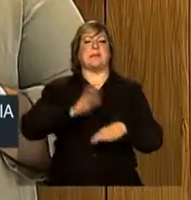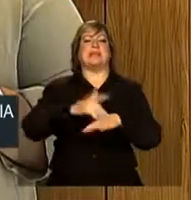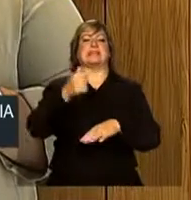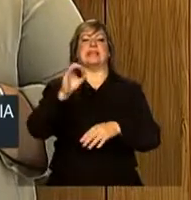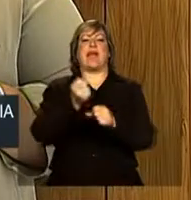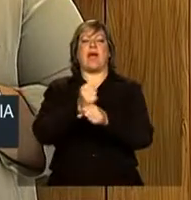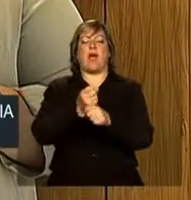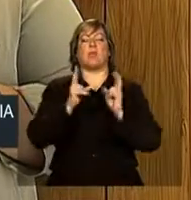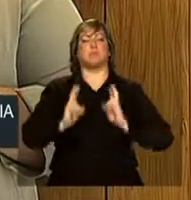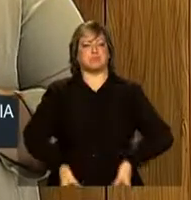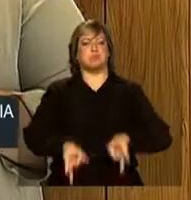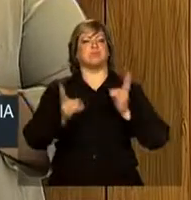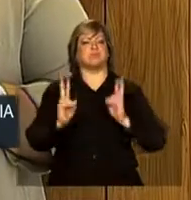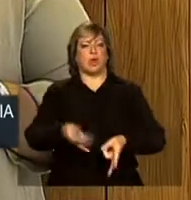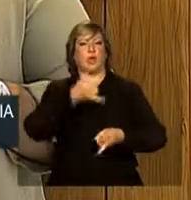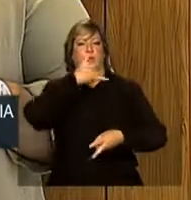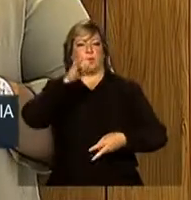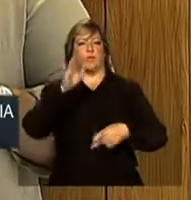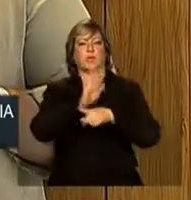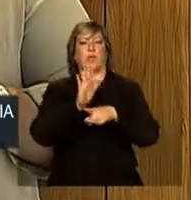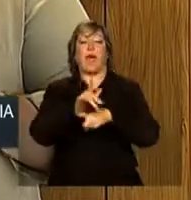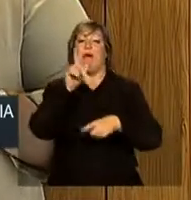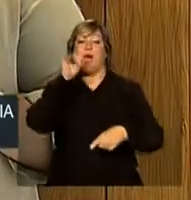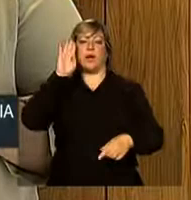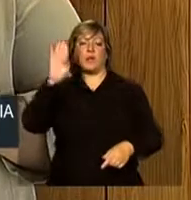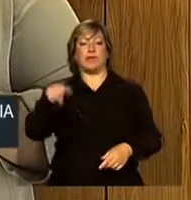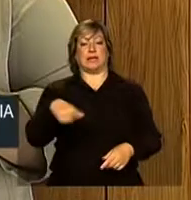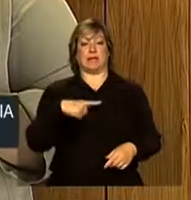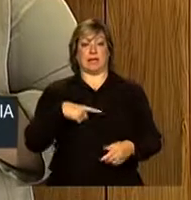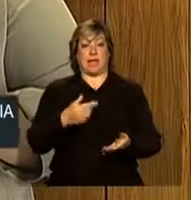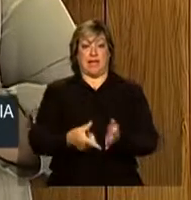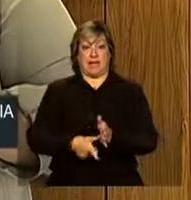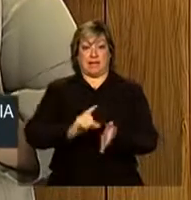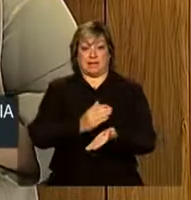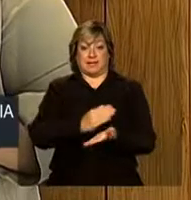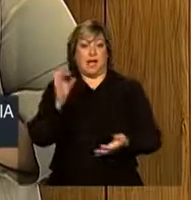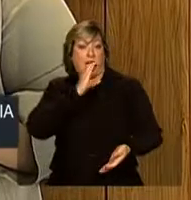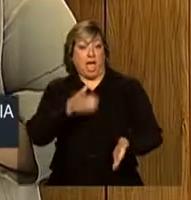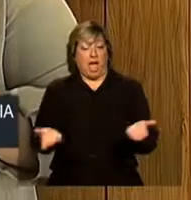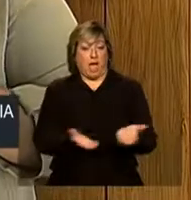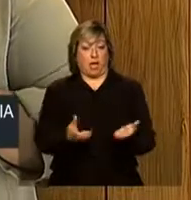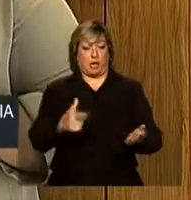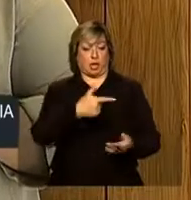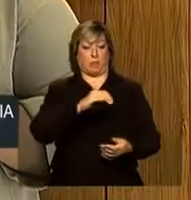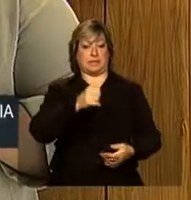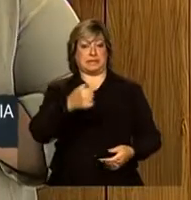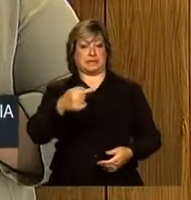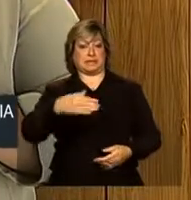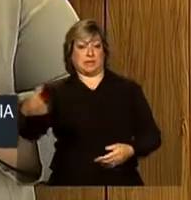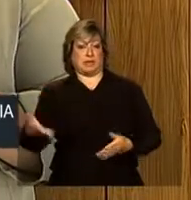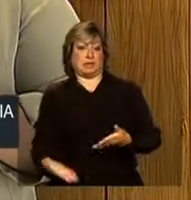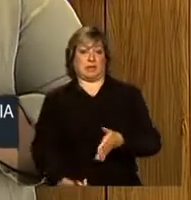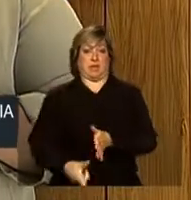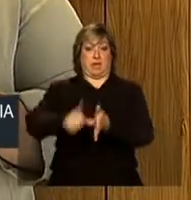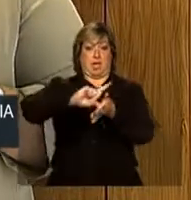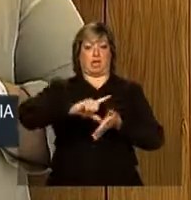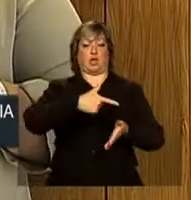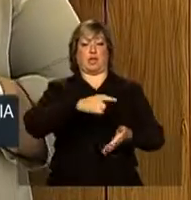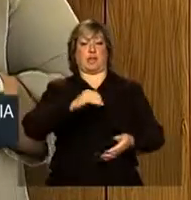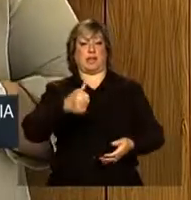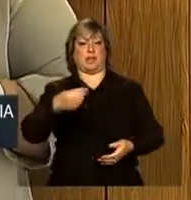anos, que continuam produzindo. E antecipar essas concessões, que seriam algumas em 2017 agora, para 2013,